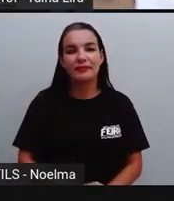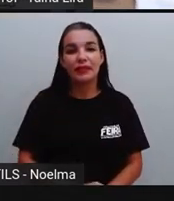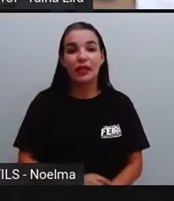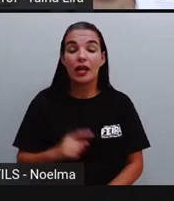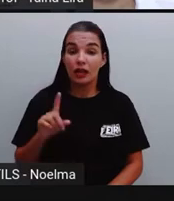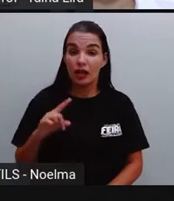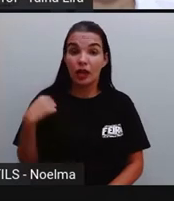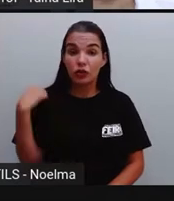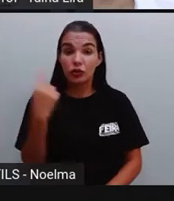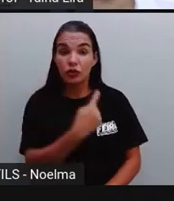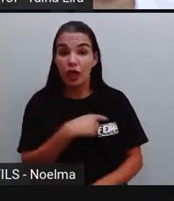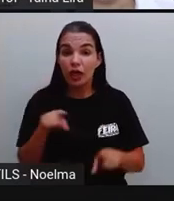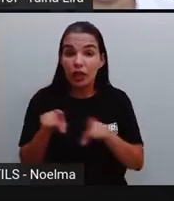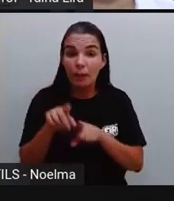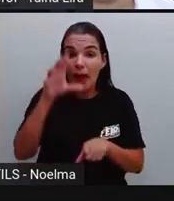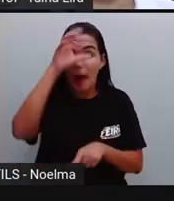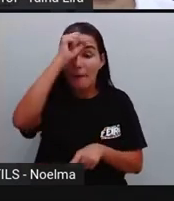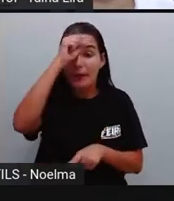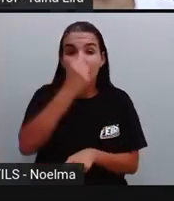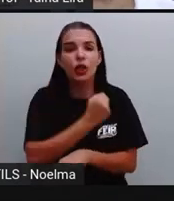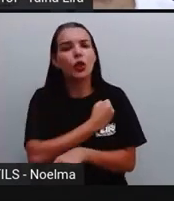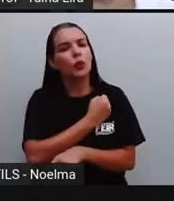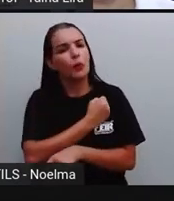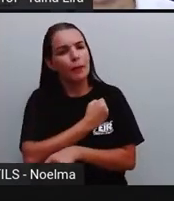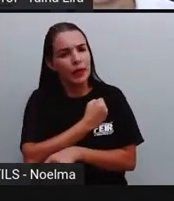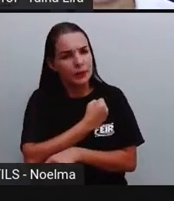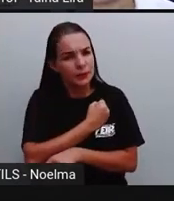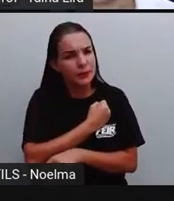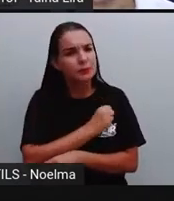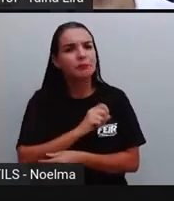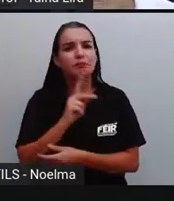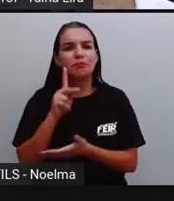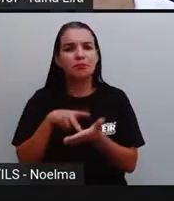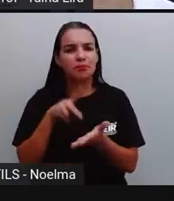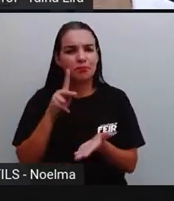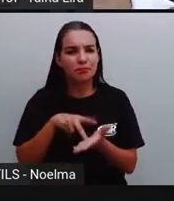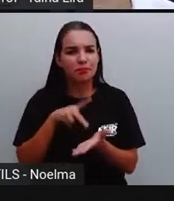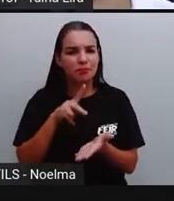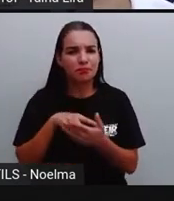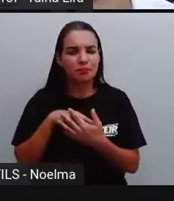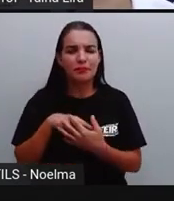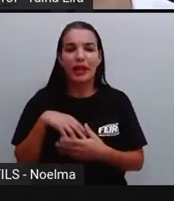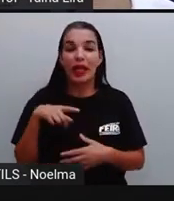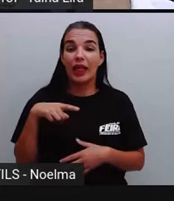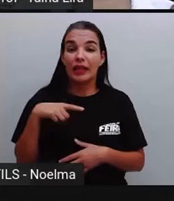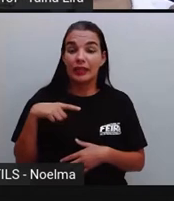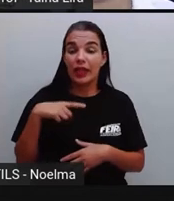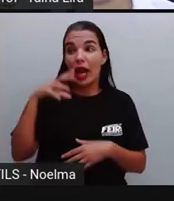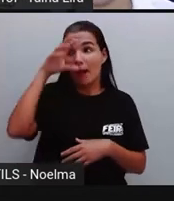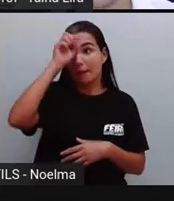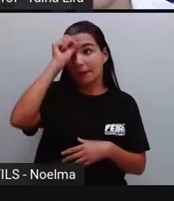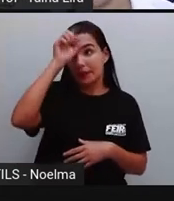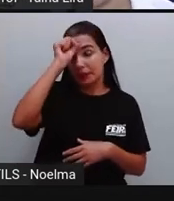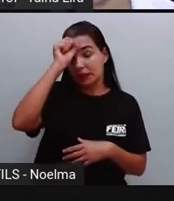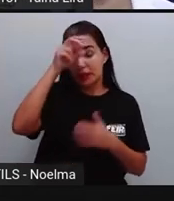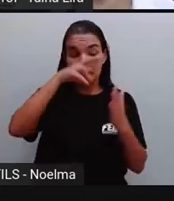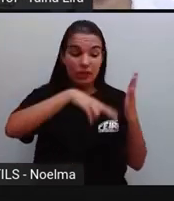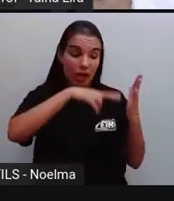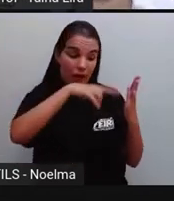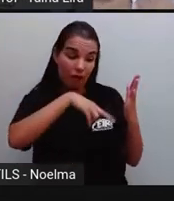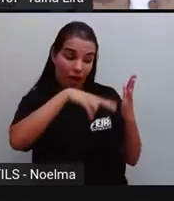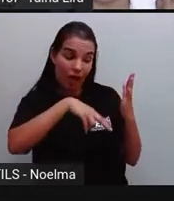E a gente também aprende números, ó. Então, ele está falando aí que além de aprender a ler e escrever,